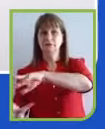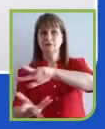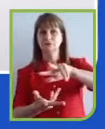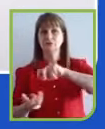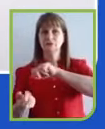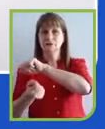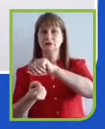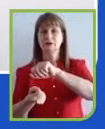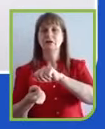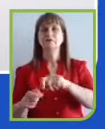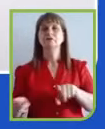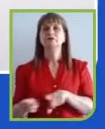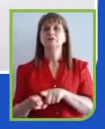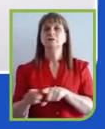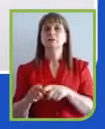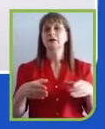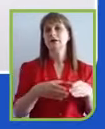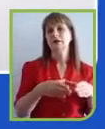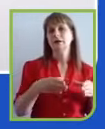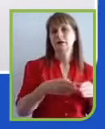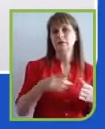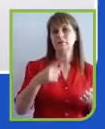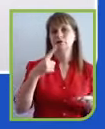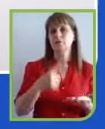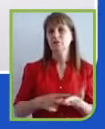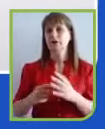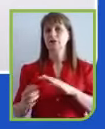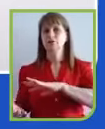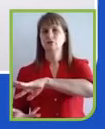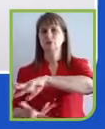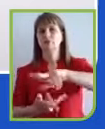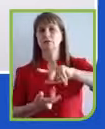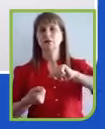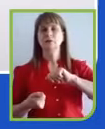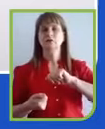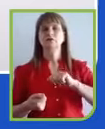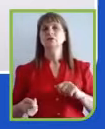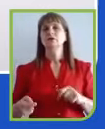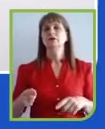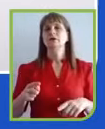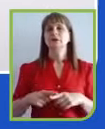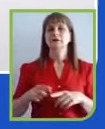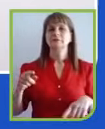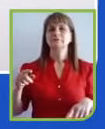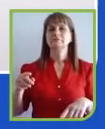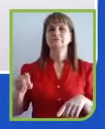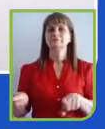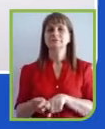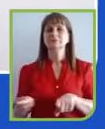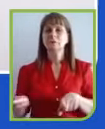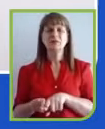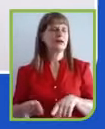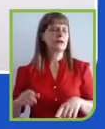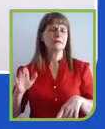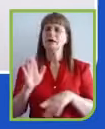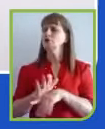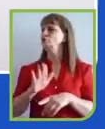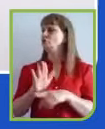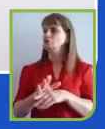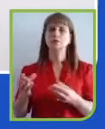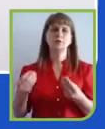toda vez é super acolhedora nessas parcerias e com a ideia sustentável, a gente tem realmente uma sinergia muito legal.